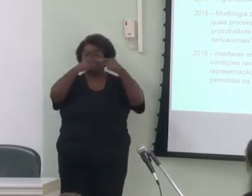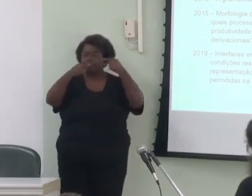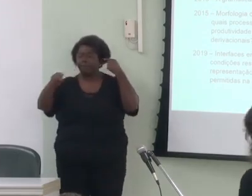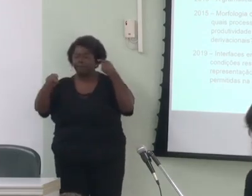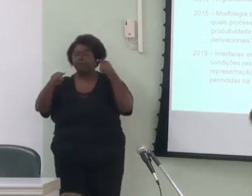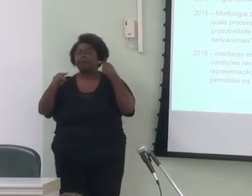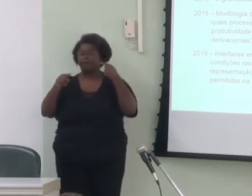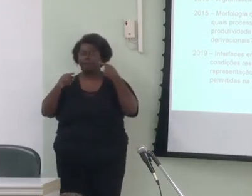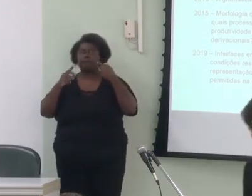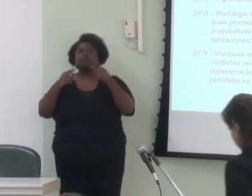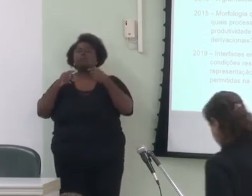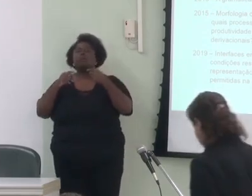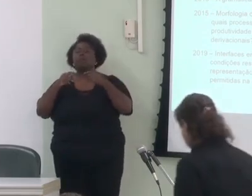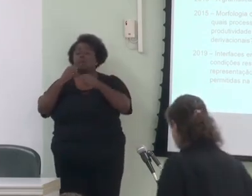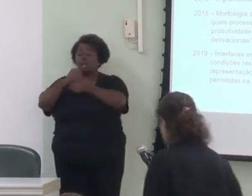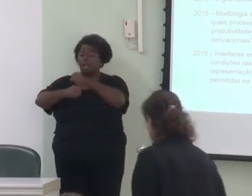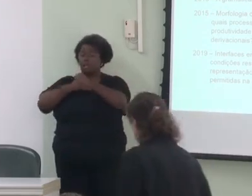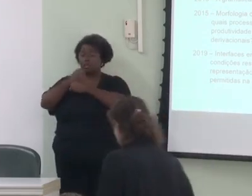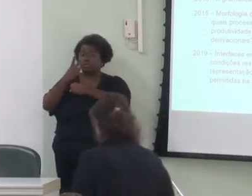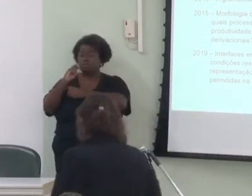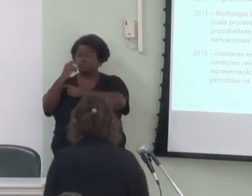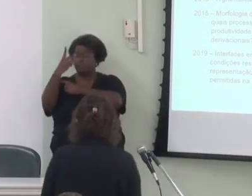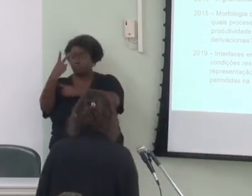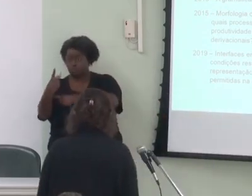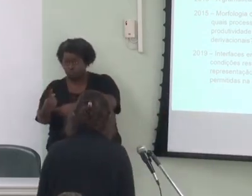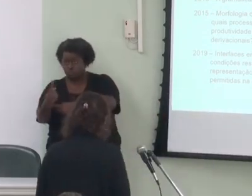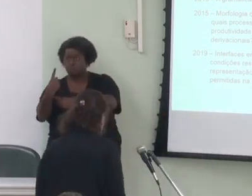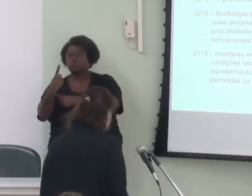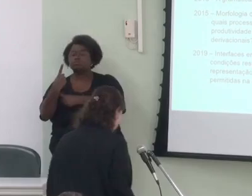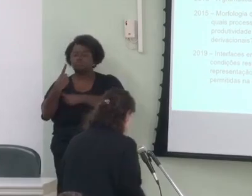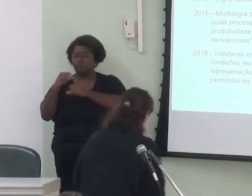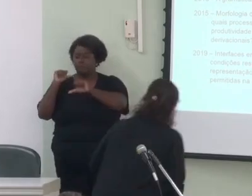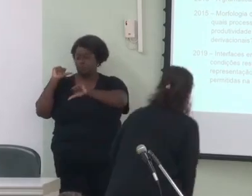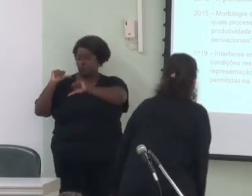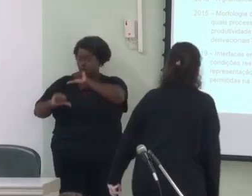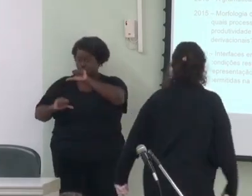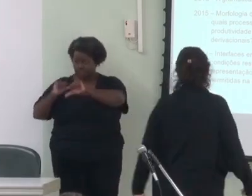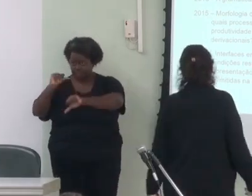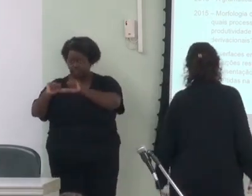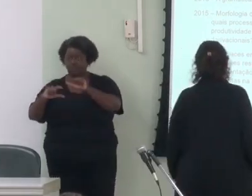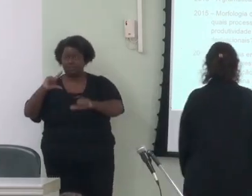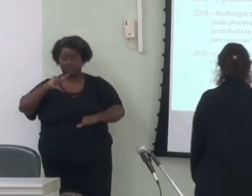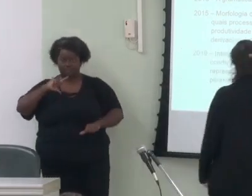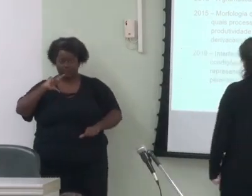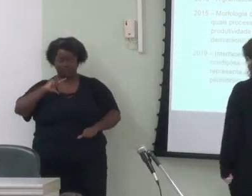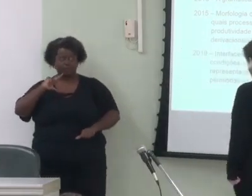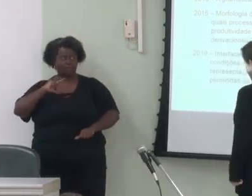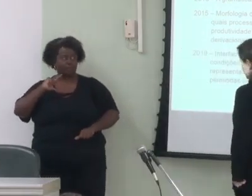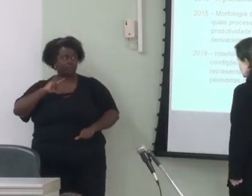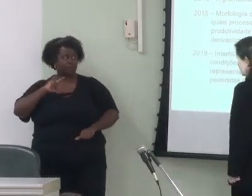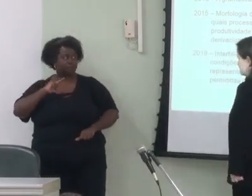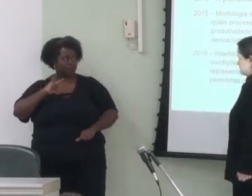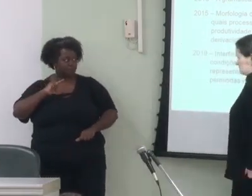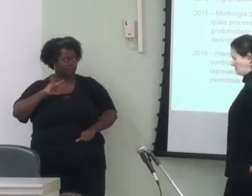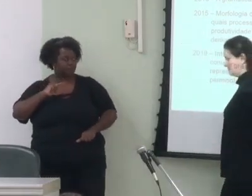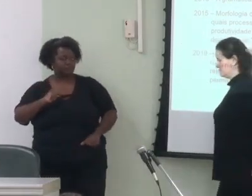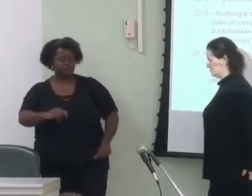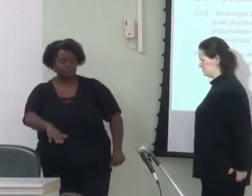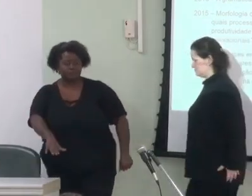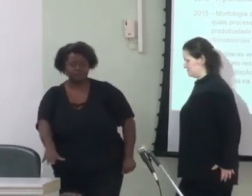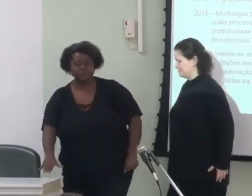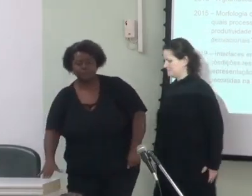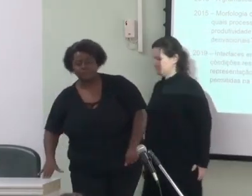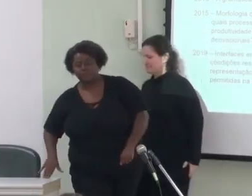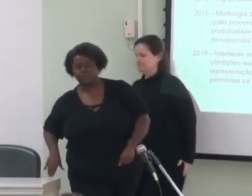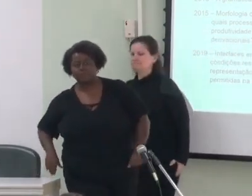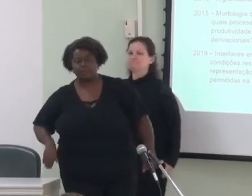em 2021, uma modificação, modificadores são elementos lexicais de